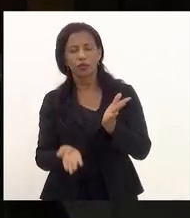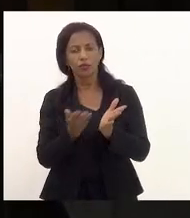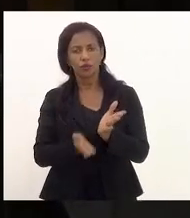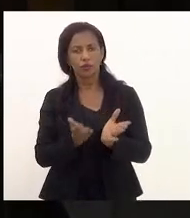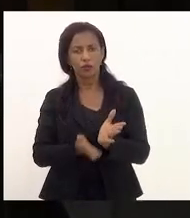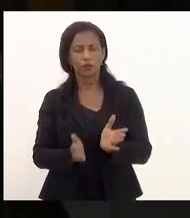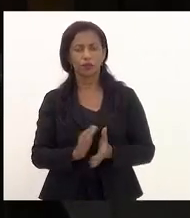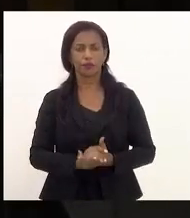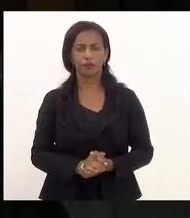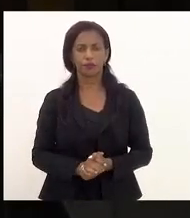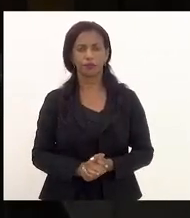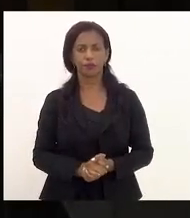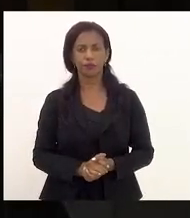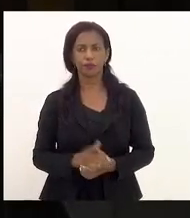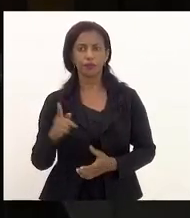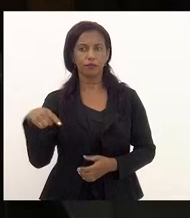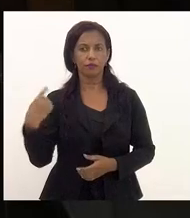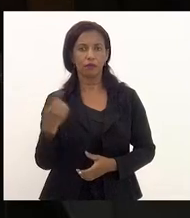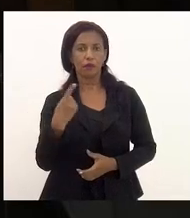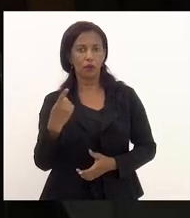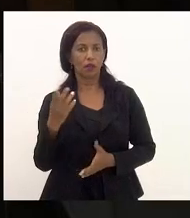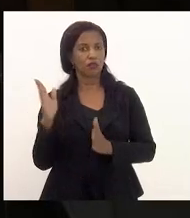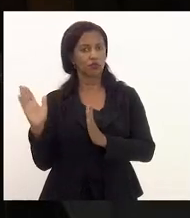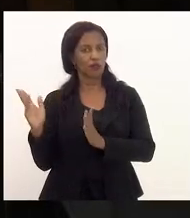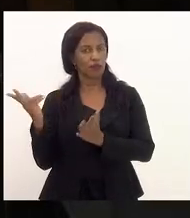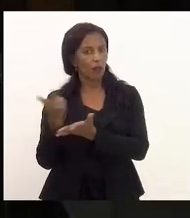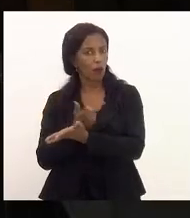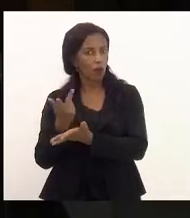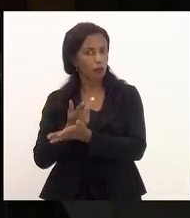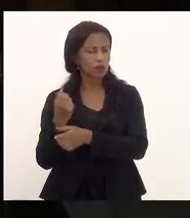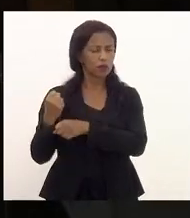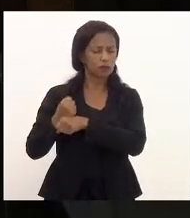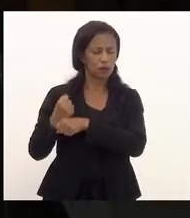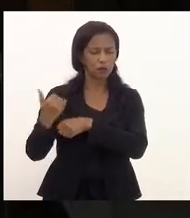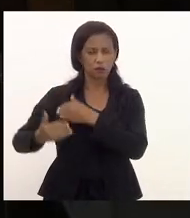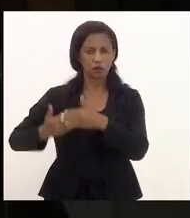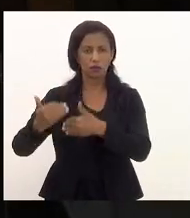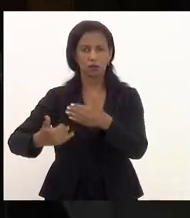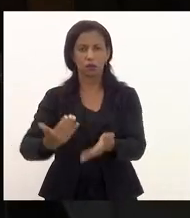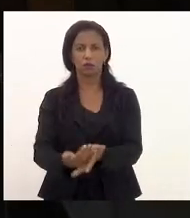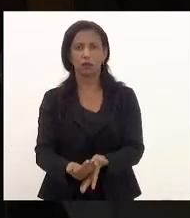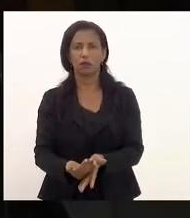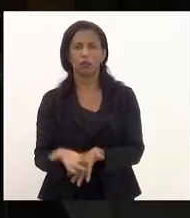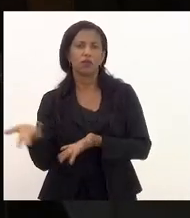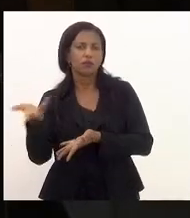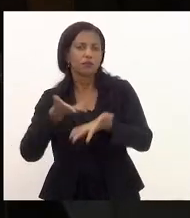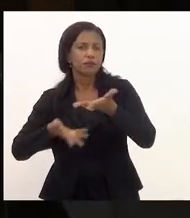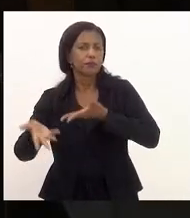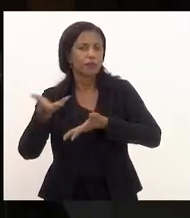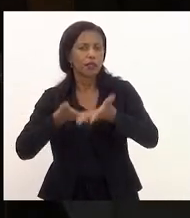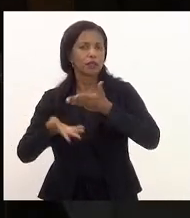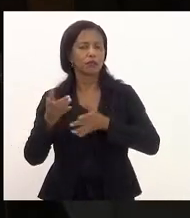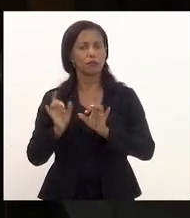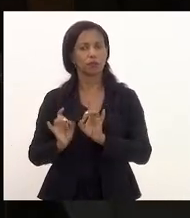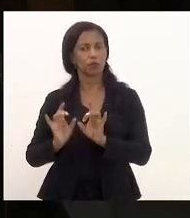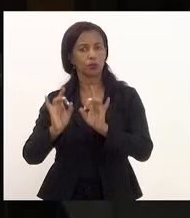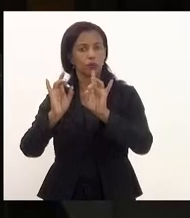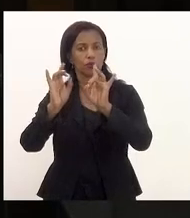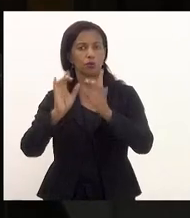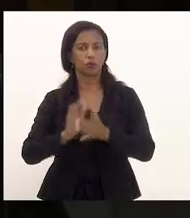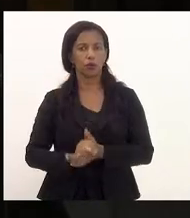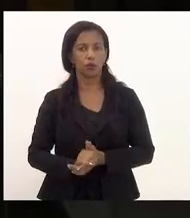que nós vemos sofrendo há décadas das participações das especiais,